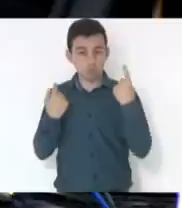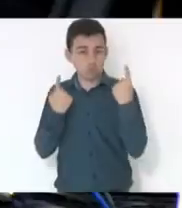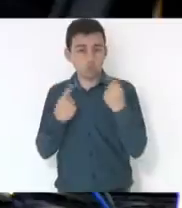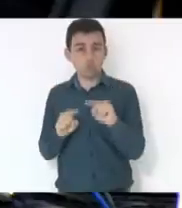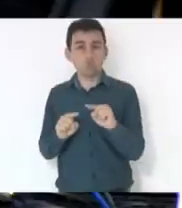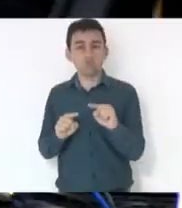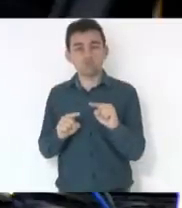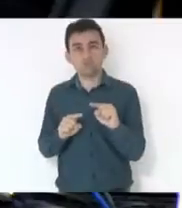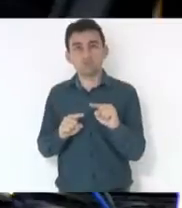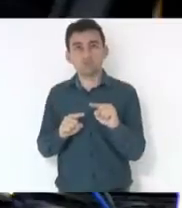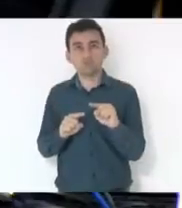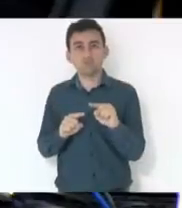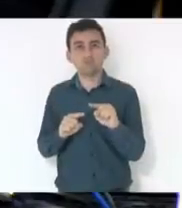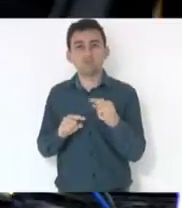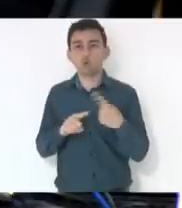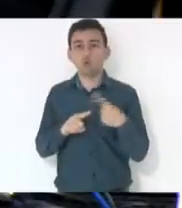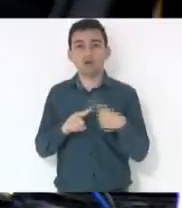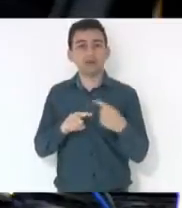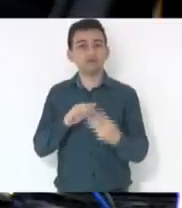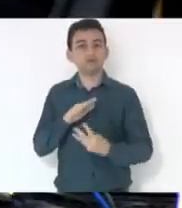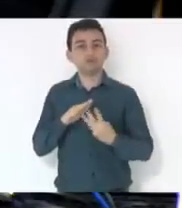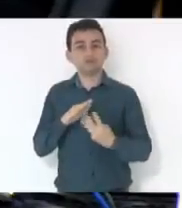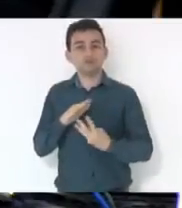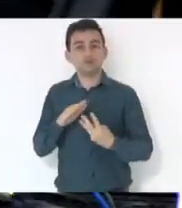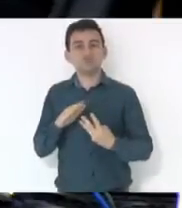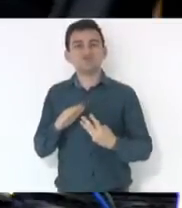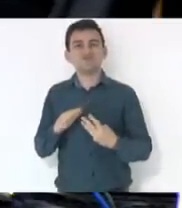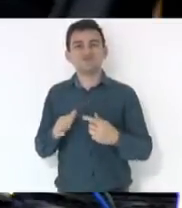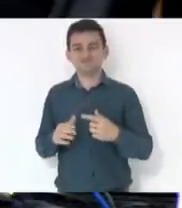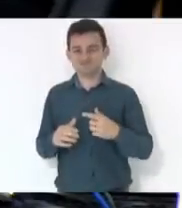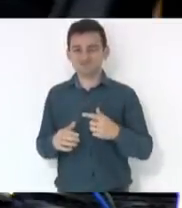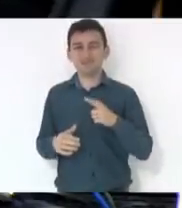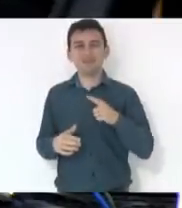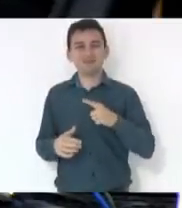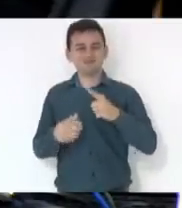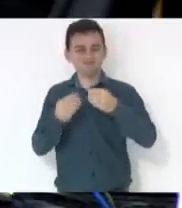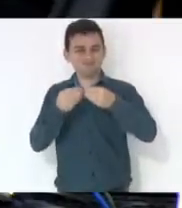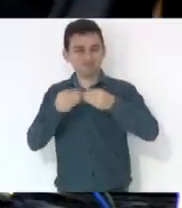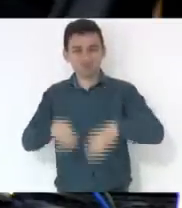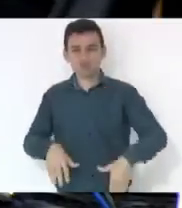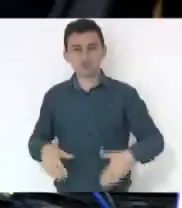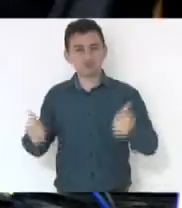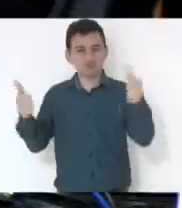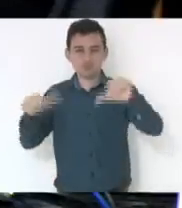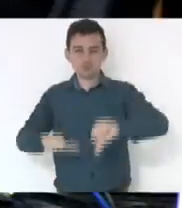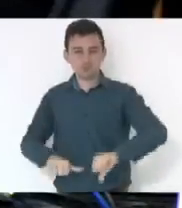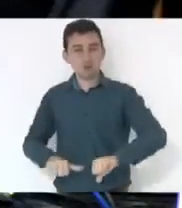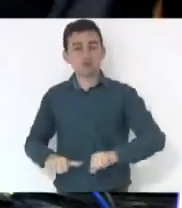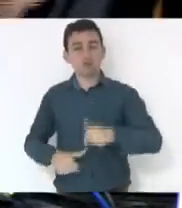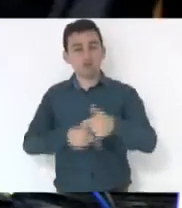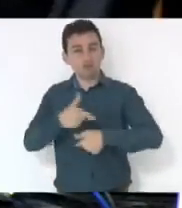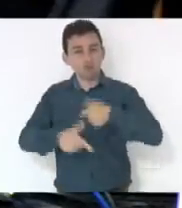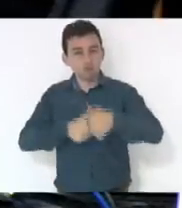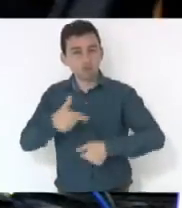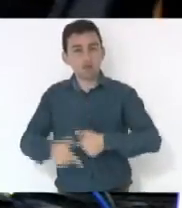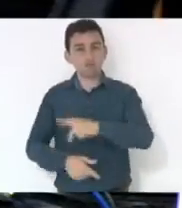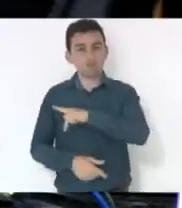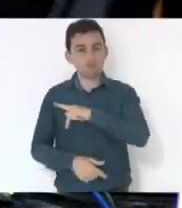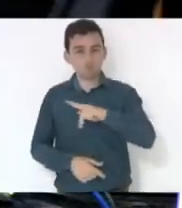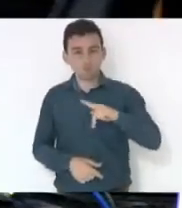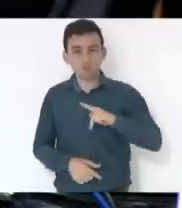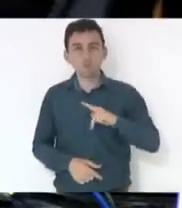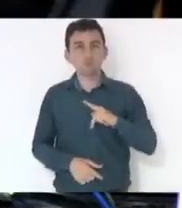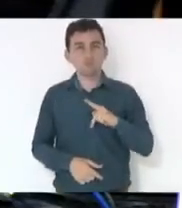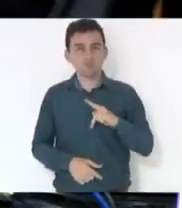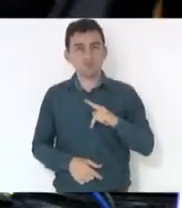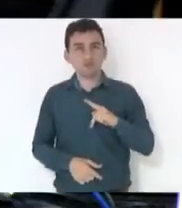terceirização acaba precarizando ainda mais, deputada Ana Paula, os serviços públicos, onde se deveria prestar bons serviços, acaba